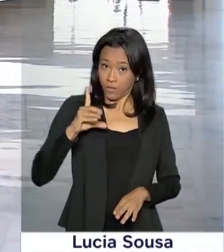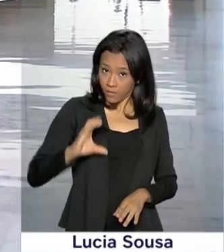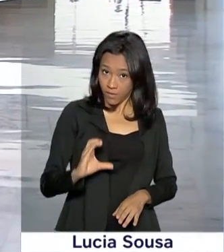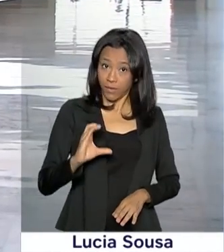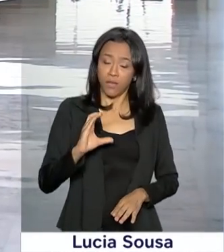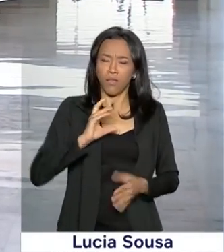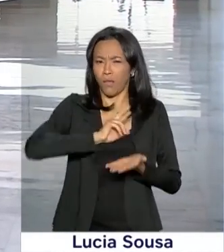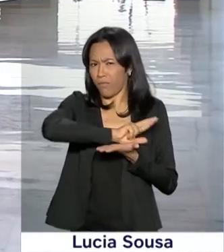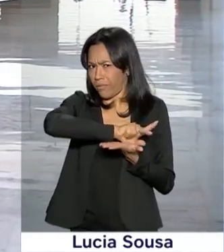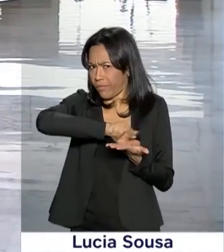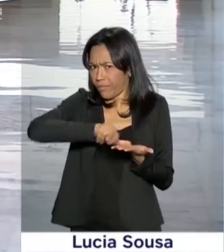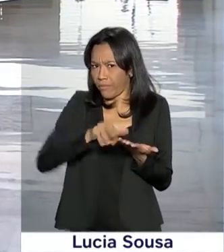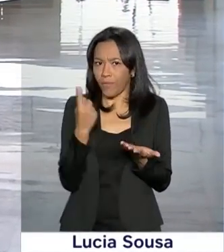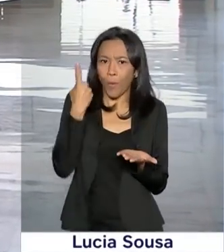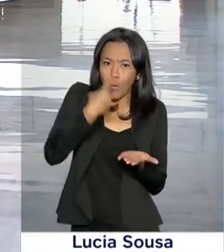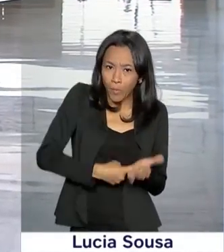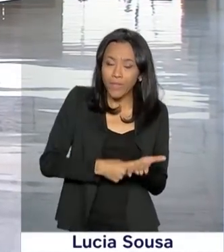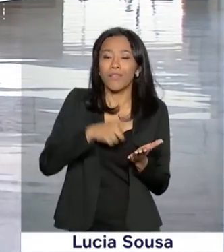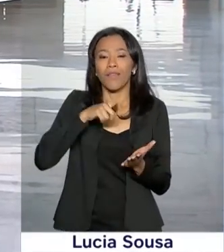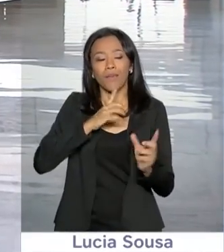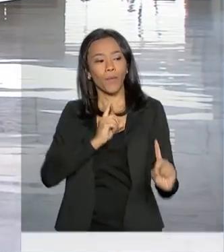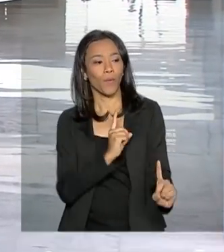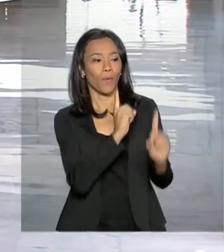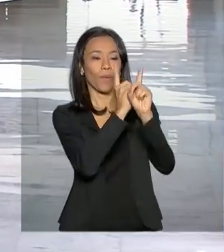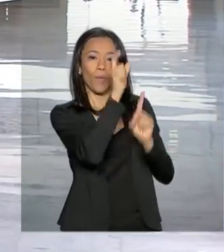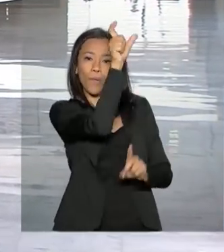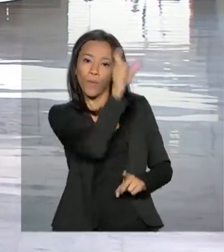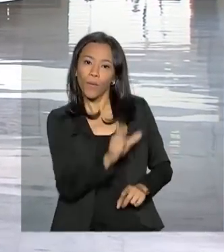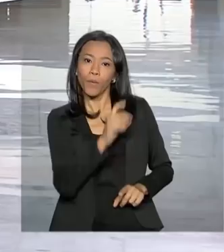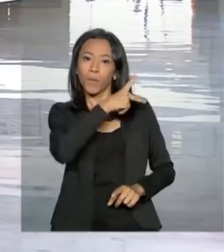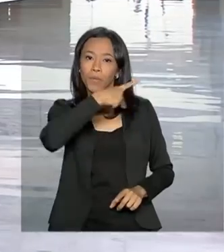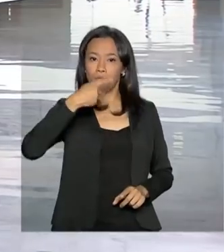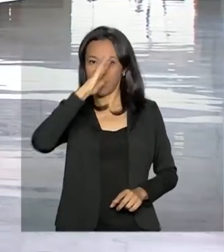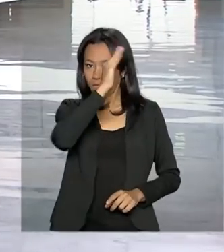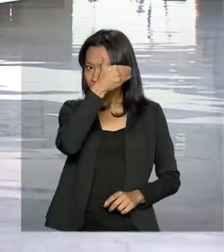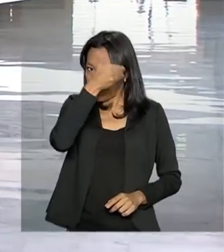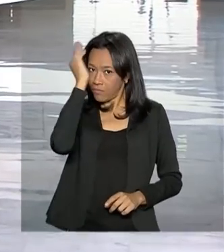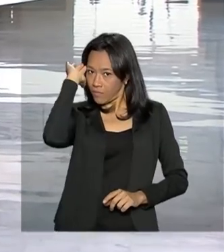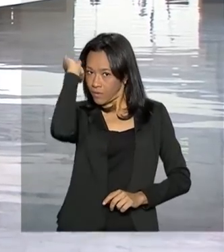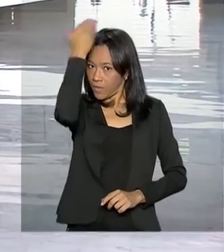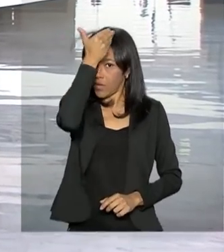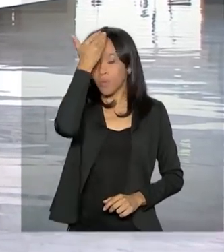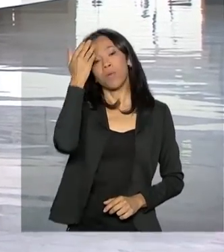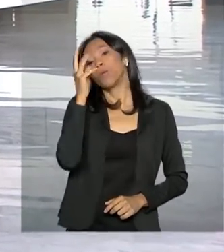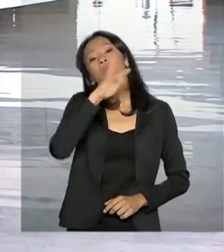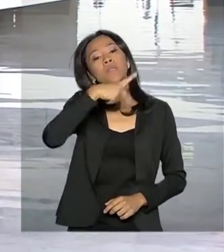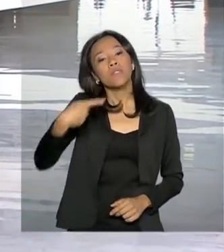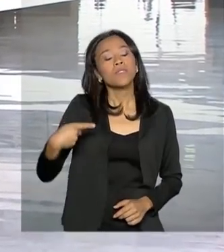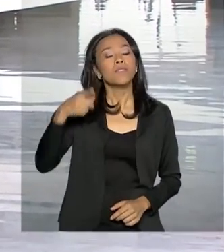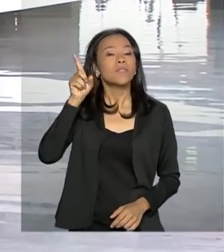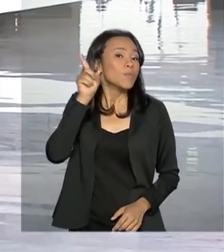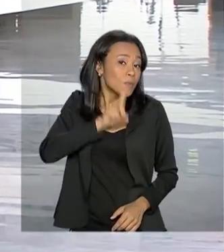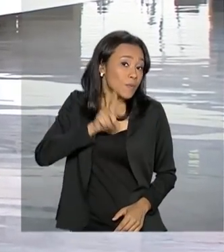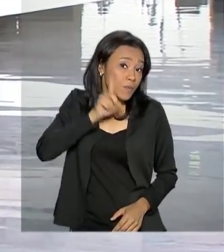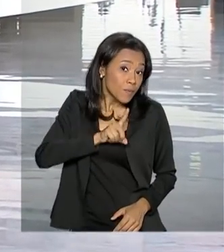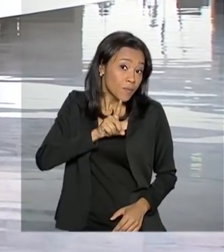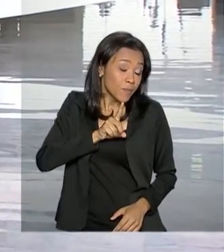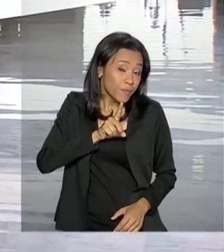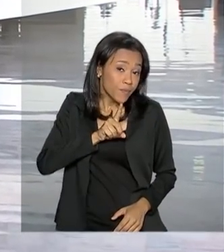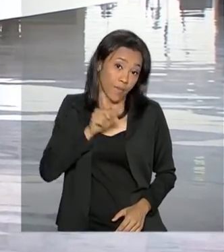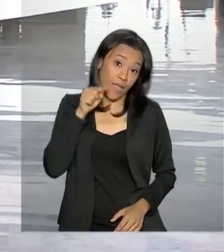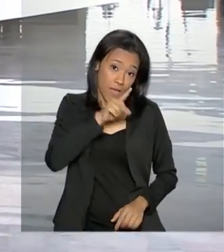compromissos, ele se encontra com o presidente americano Donald Trump. Essa reunião vai ser